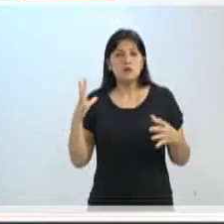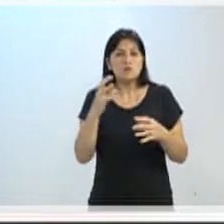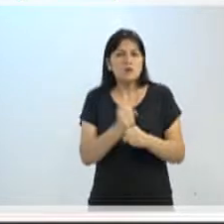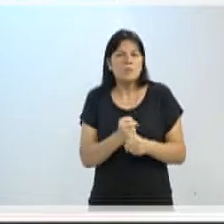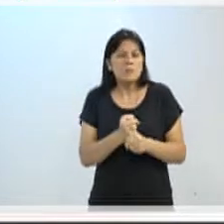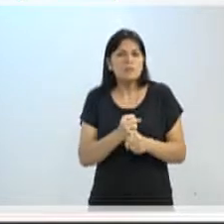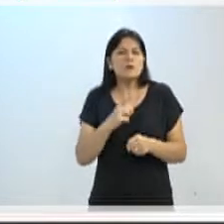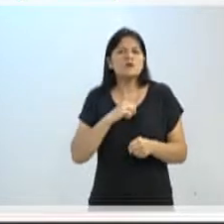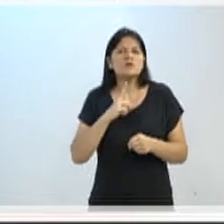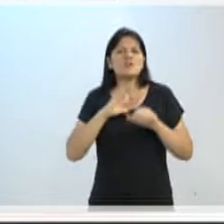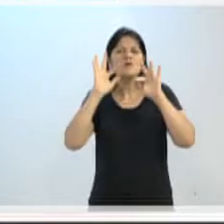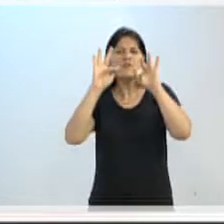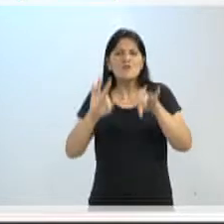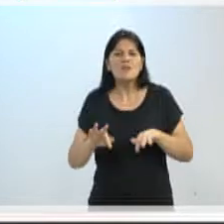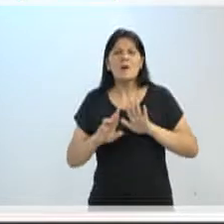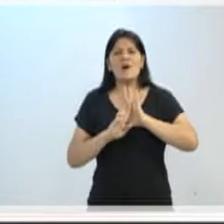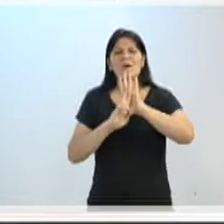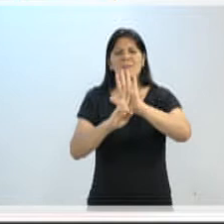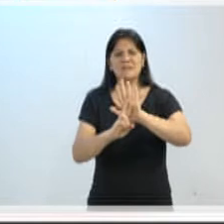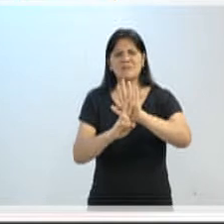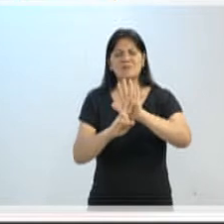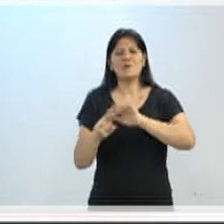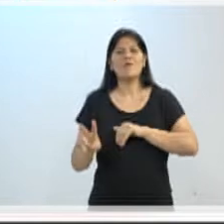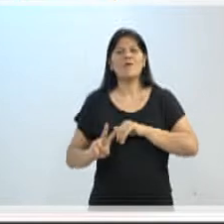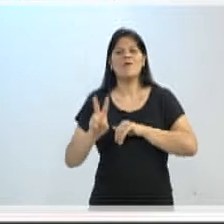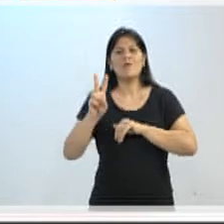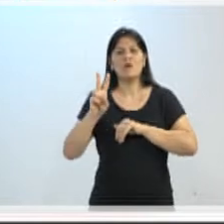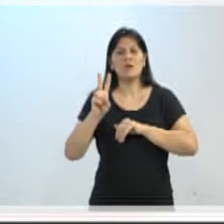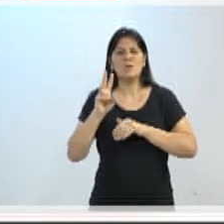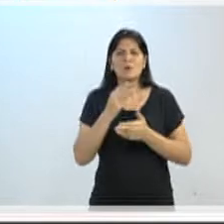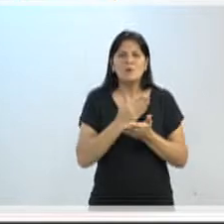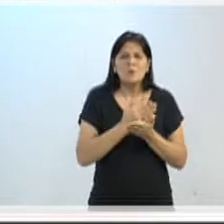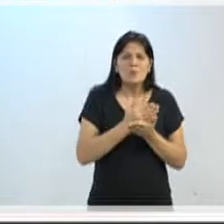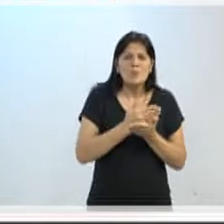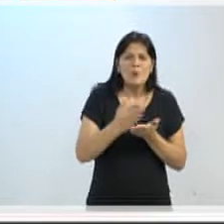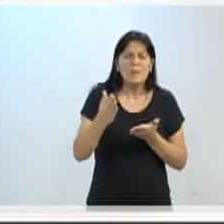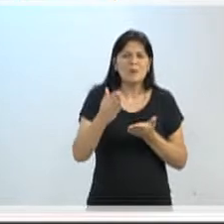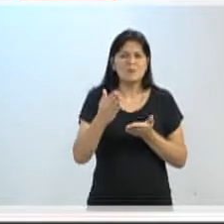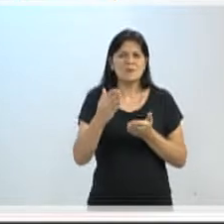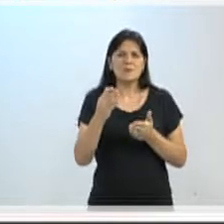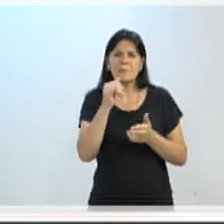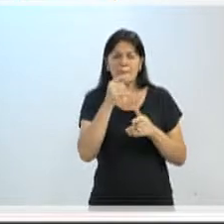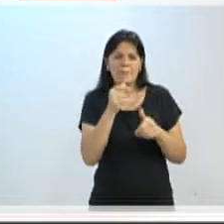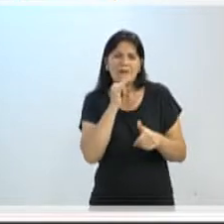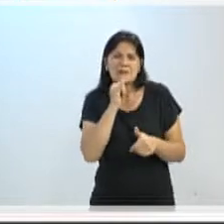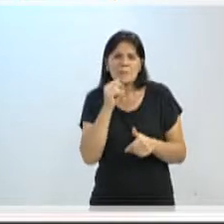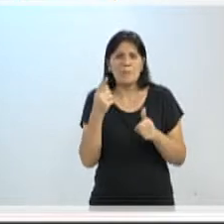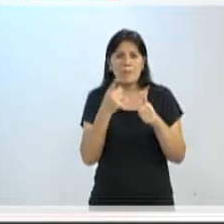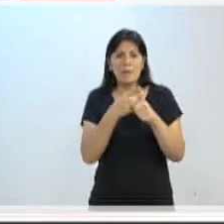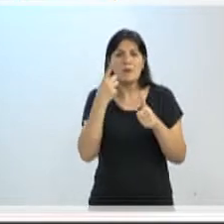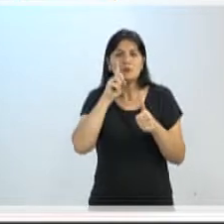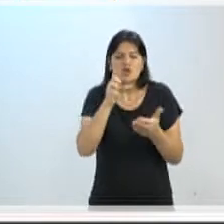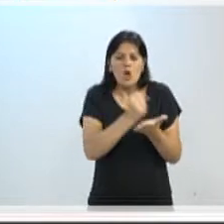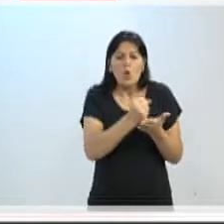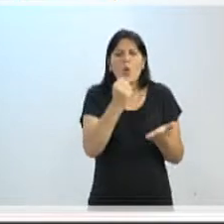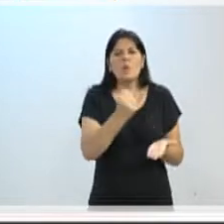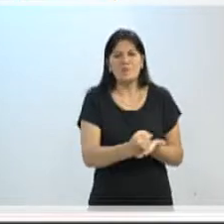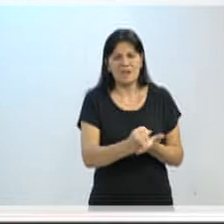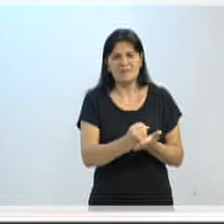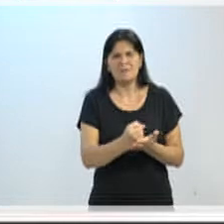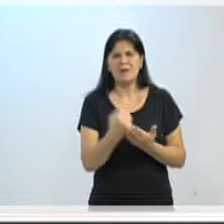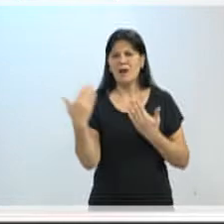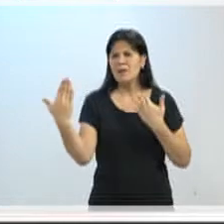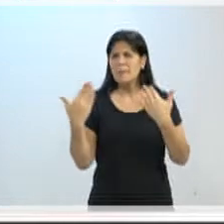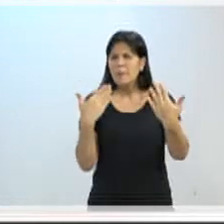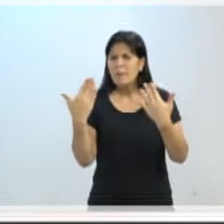tarifa técnica, ela representa exatamente o valor do início da concessão, do primeiro dia, e aí você atualiza com todos esses parâmetros que